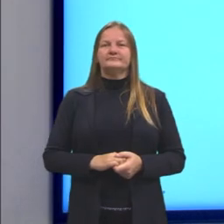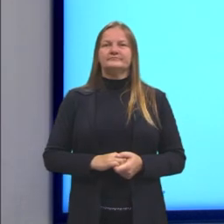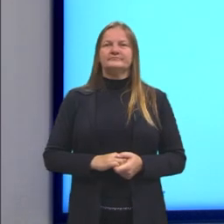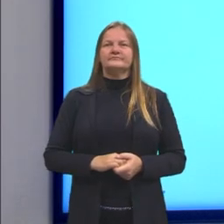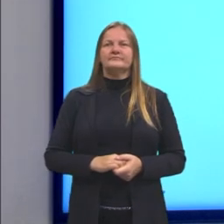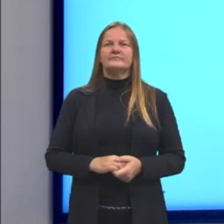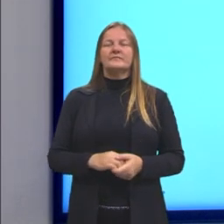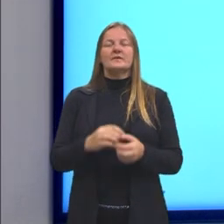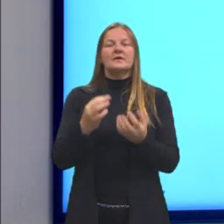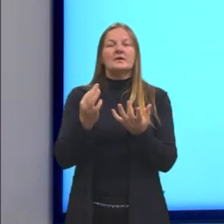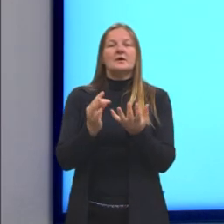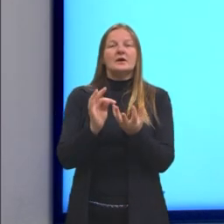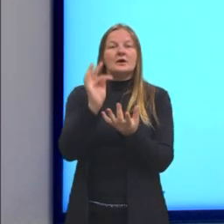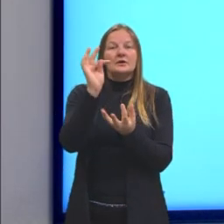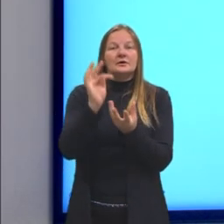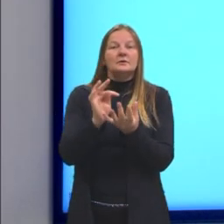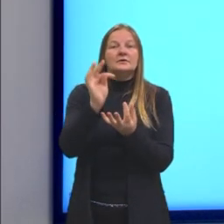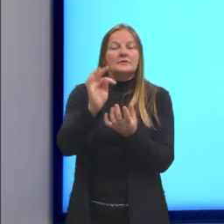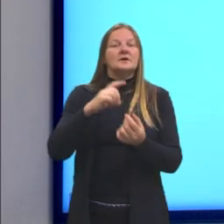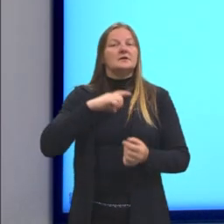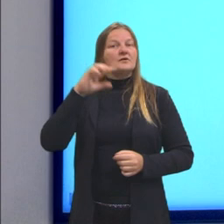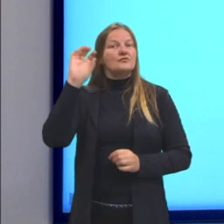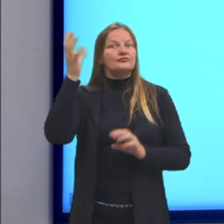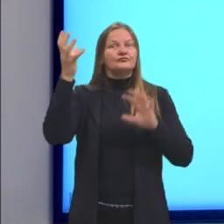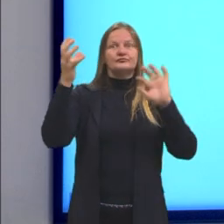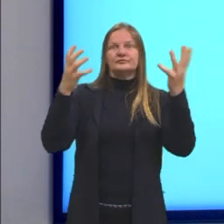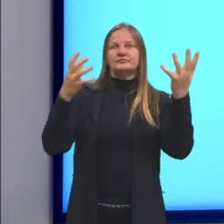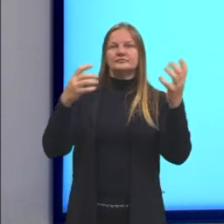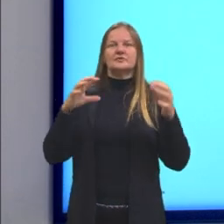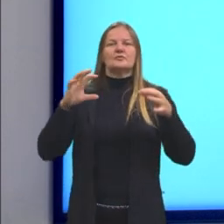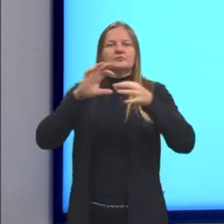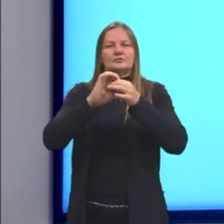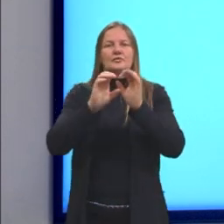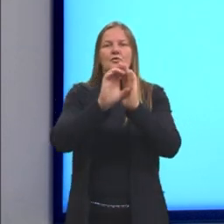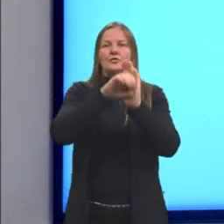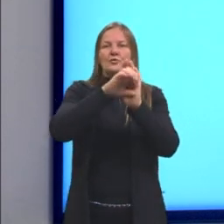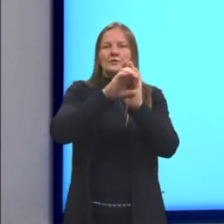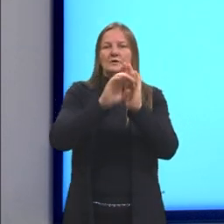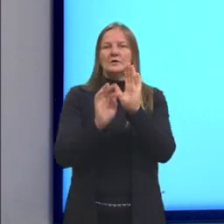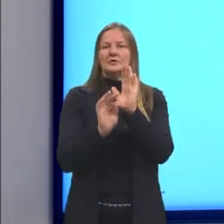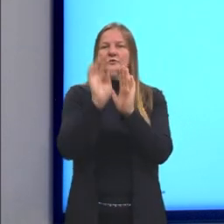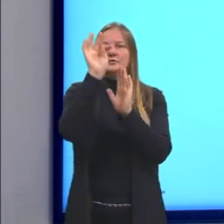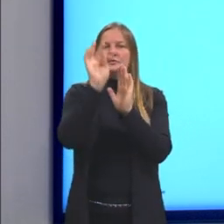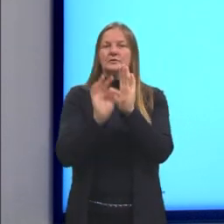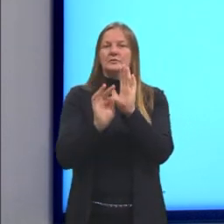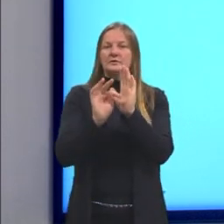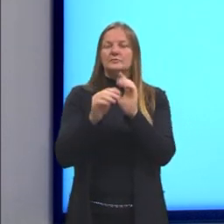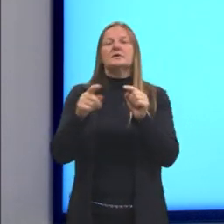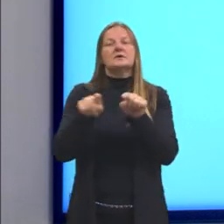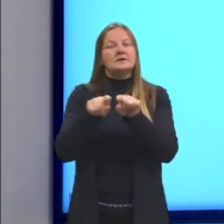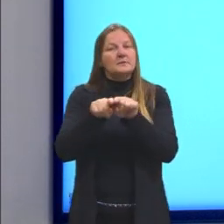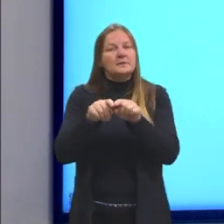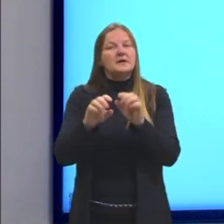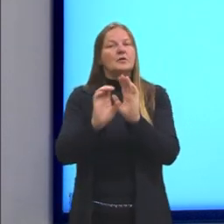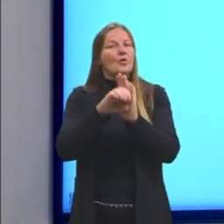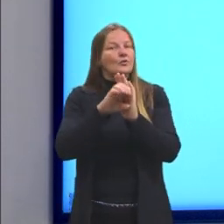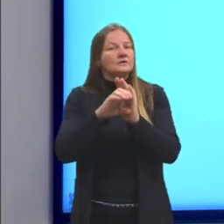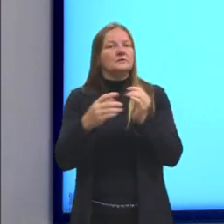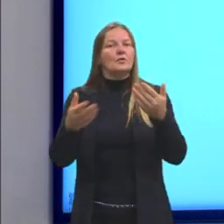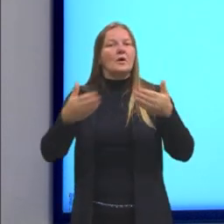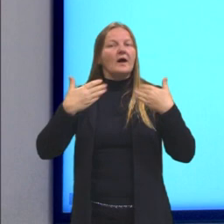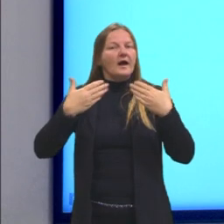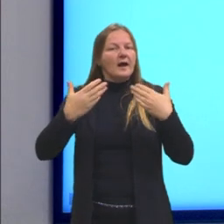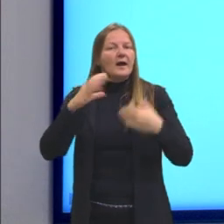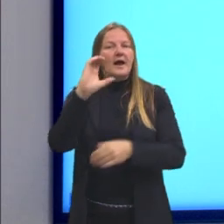Ela lida, então, com fenômenos associados aos conceitos de temperatura e calor. E é justamente a nossa pergunta